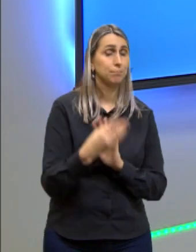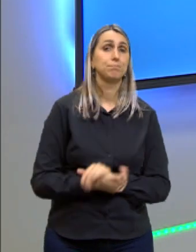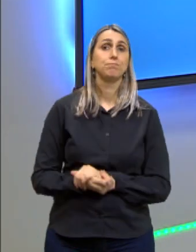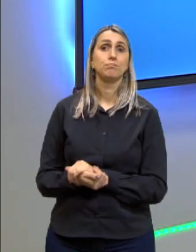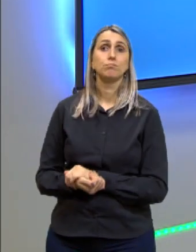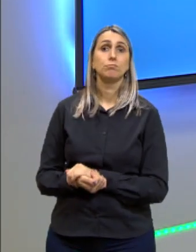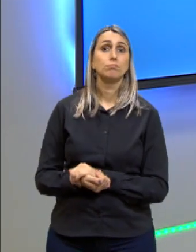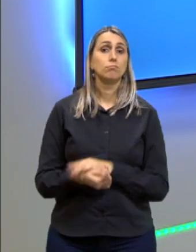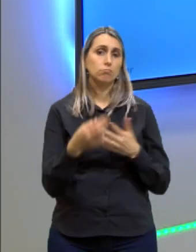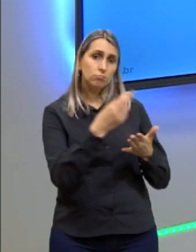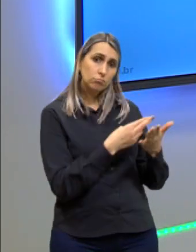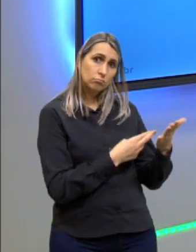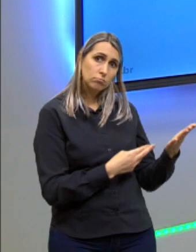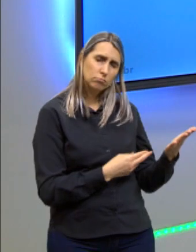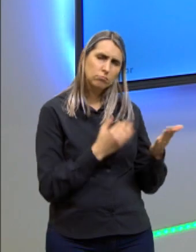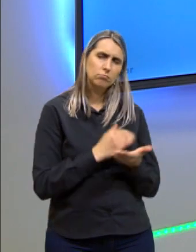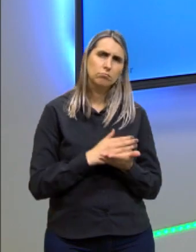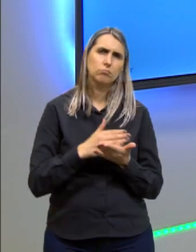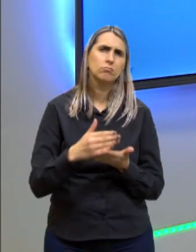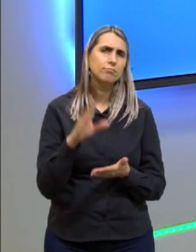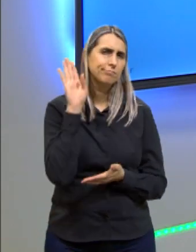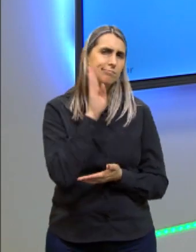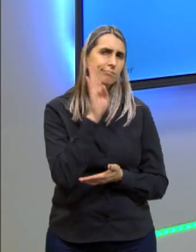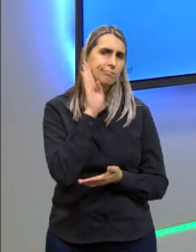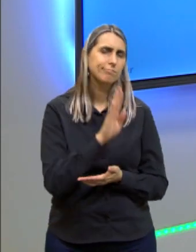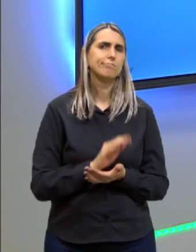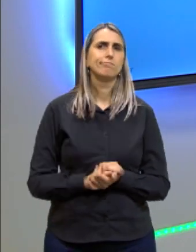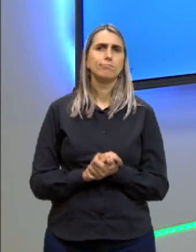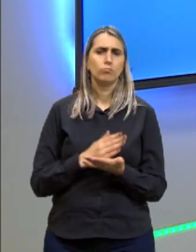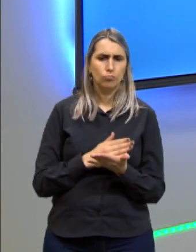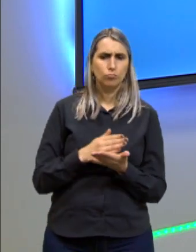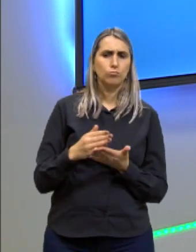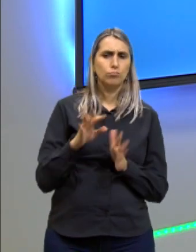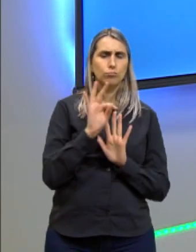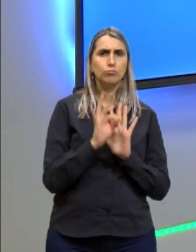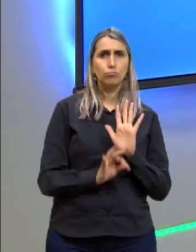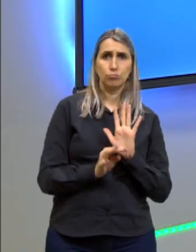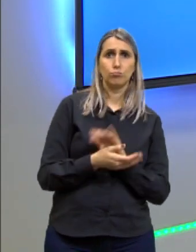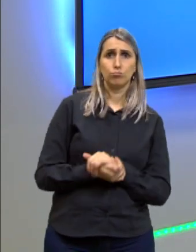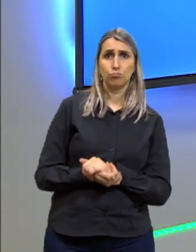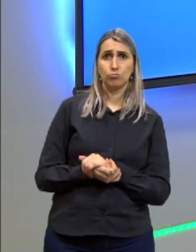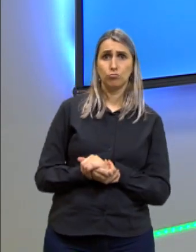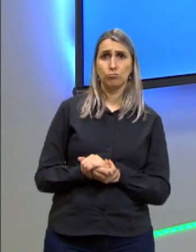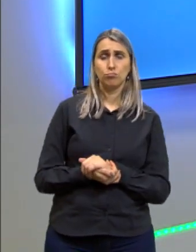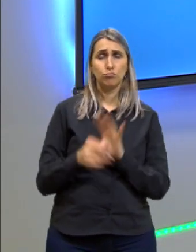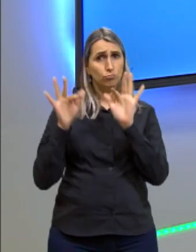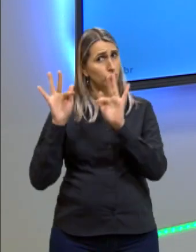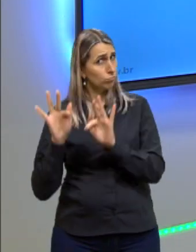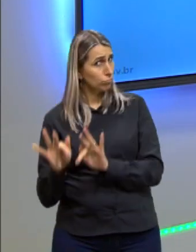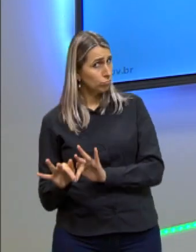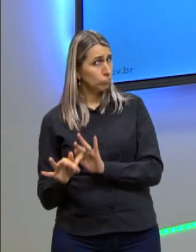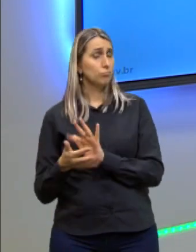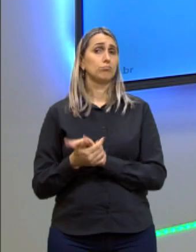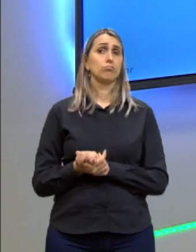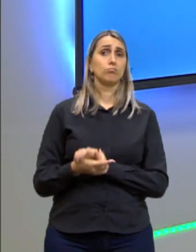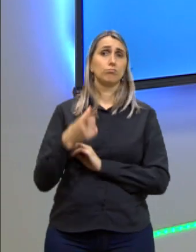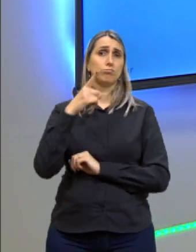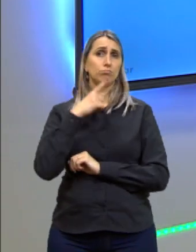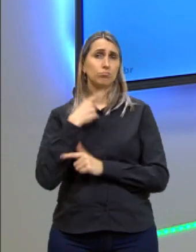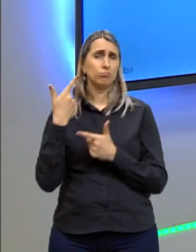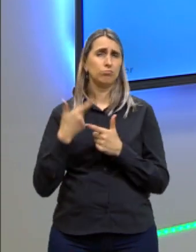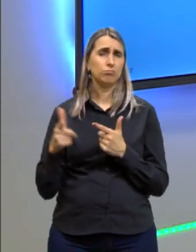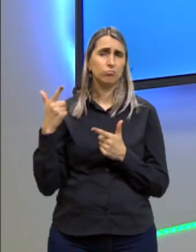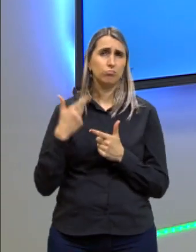Está uma redação, está uma introdução legal, o começo do texto dele. No final, ele tem um